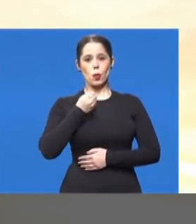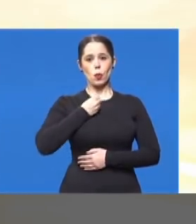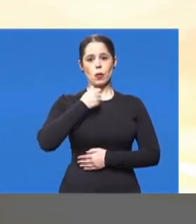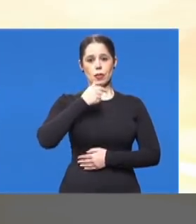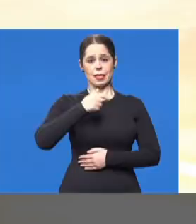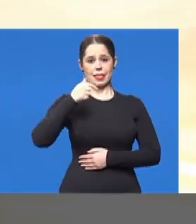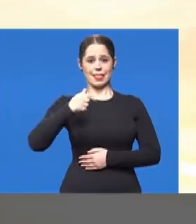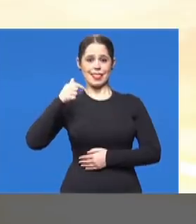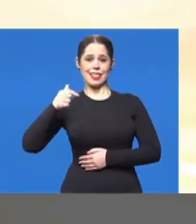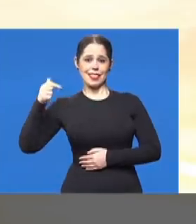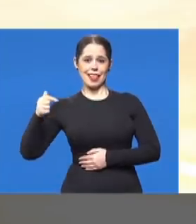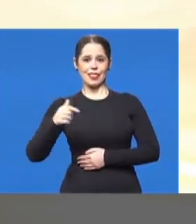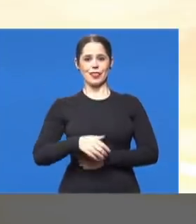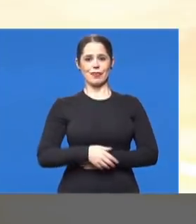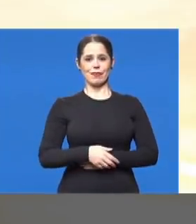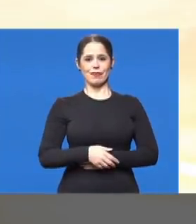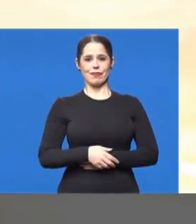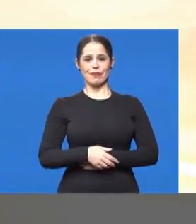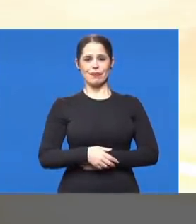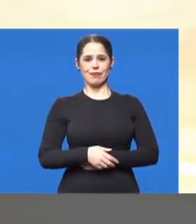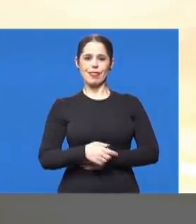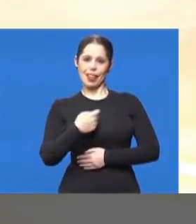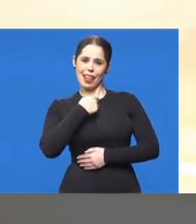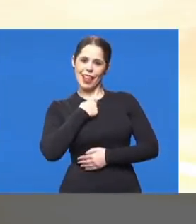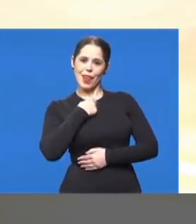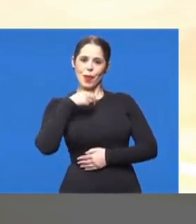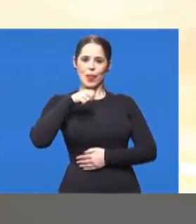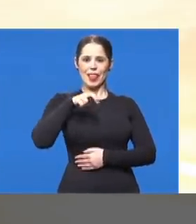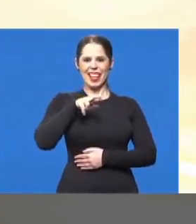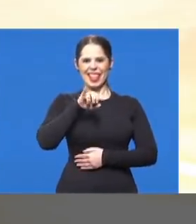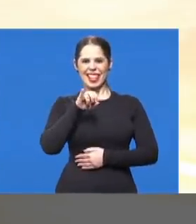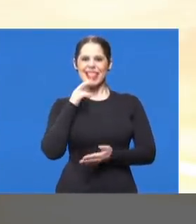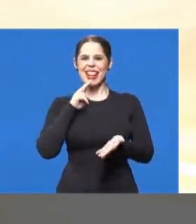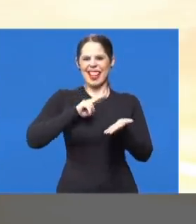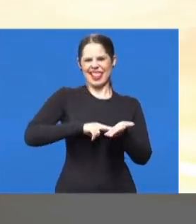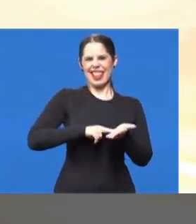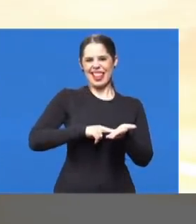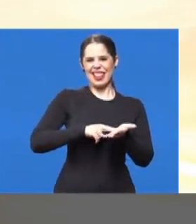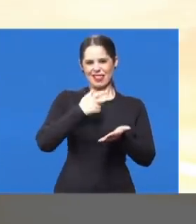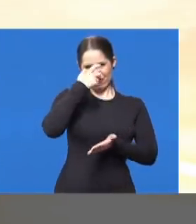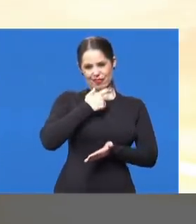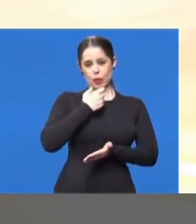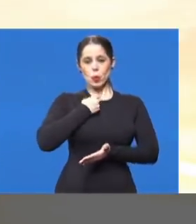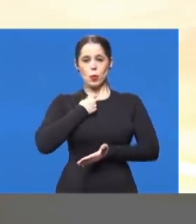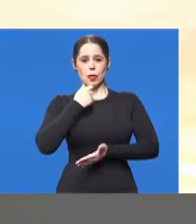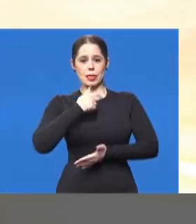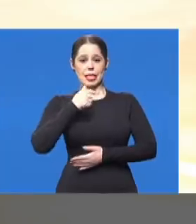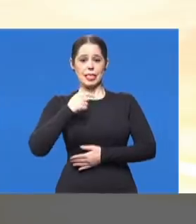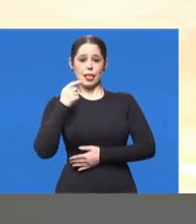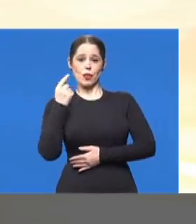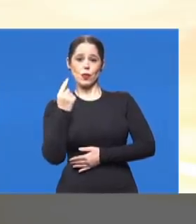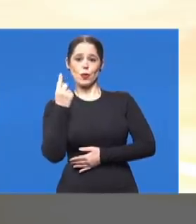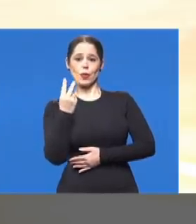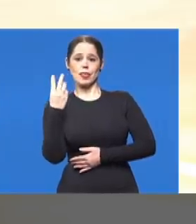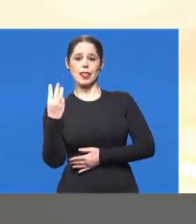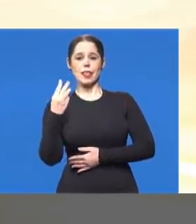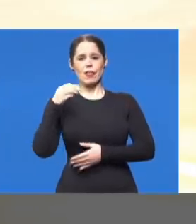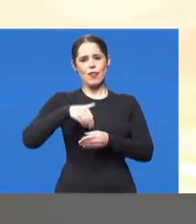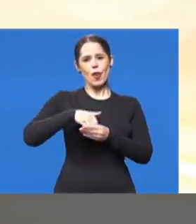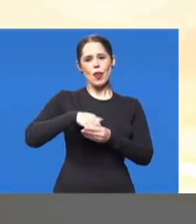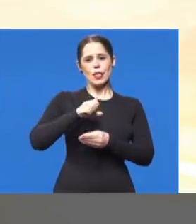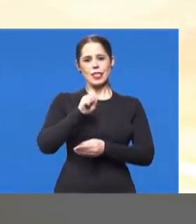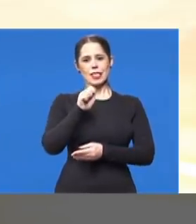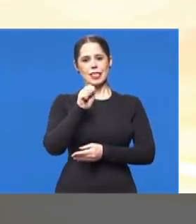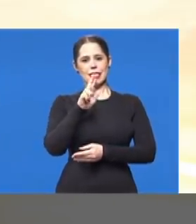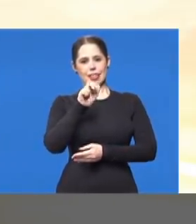Maranata, 77777. Eu sou Nerio Carteiro, número 77123. Vote